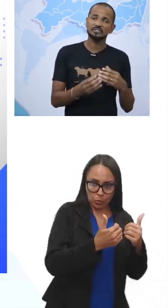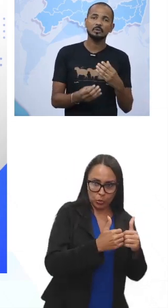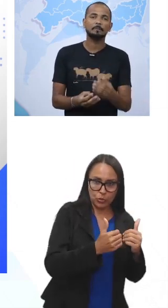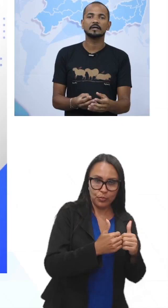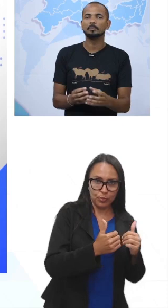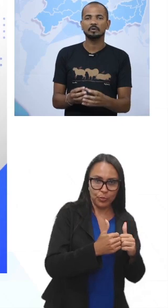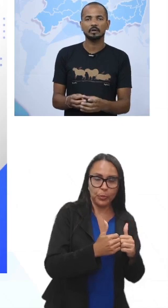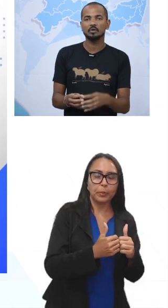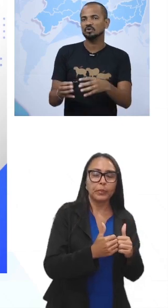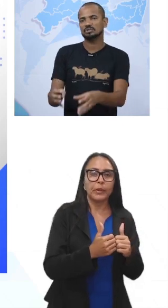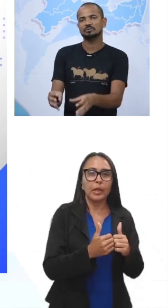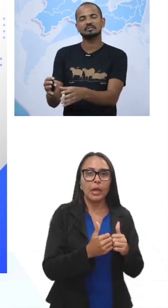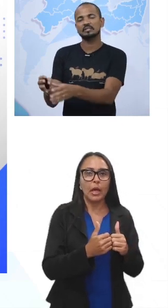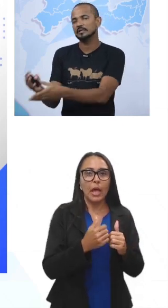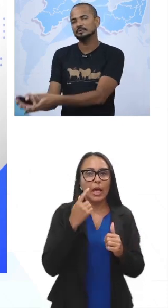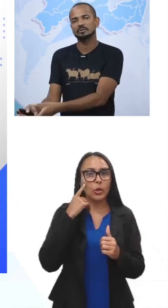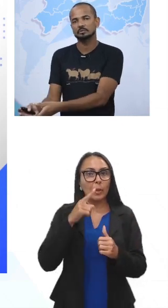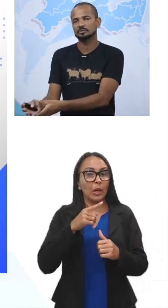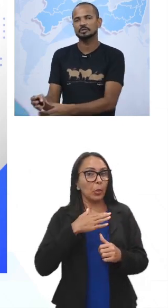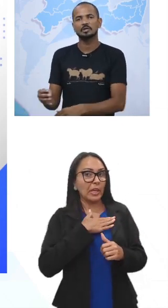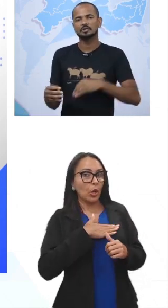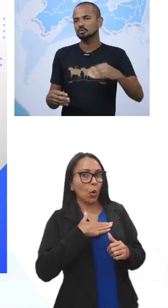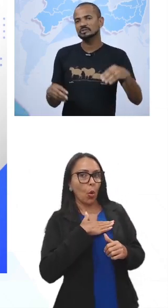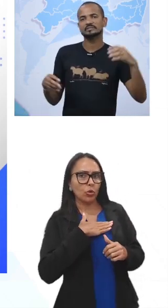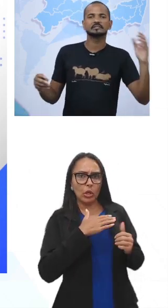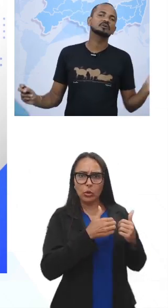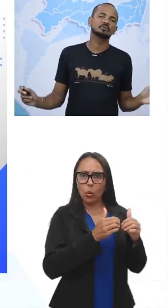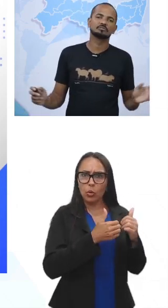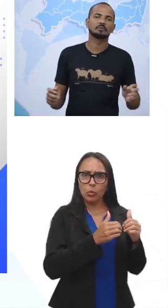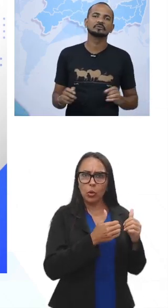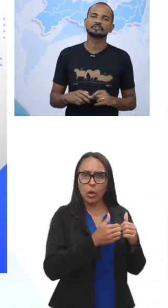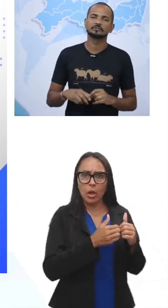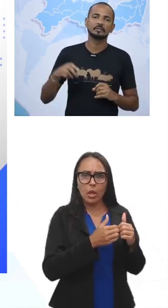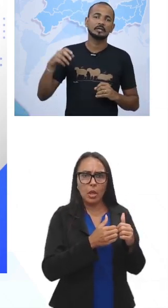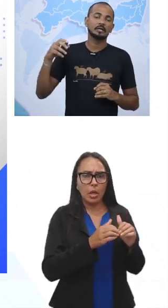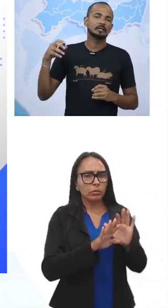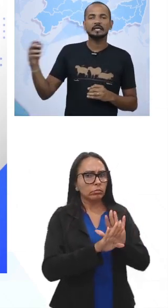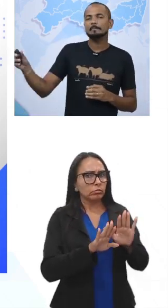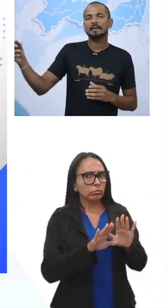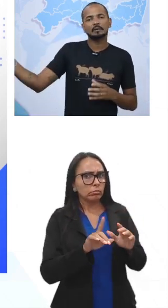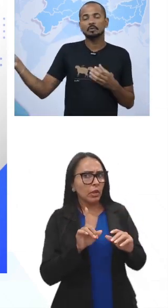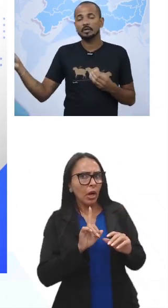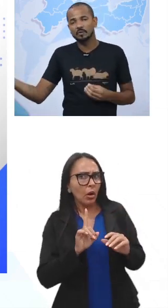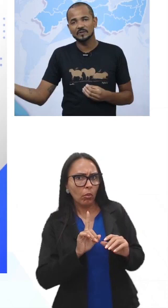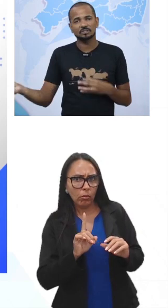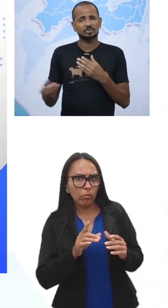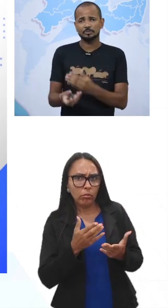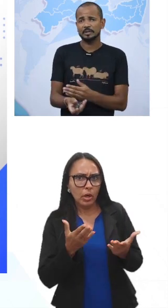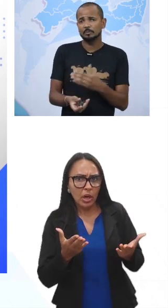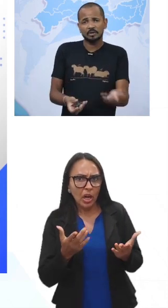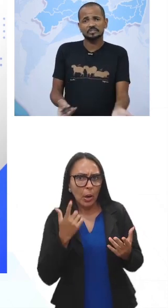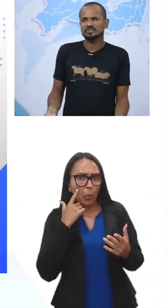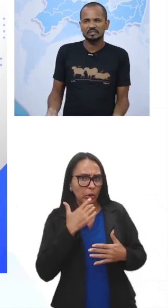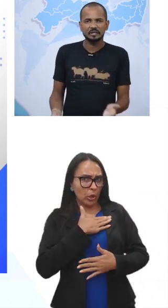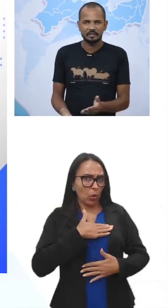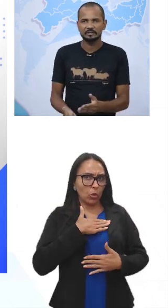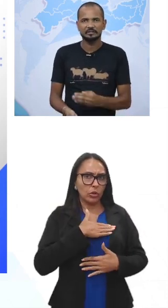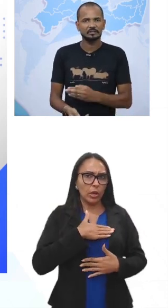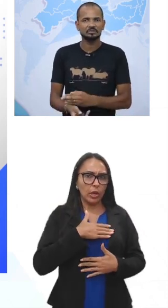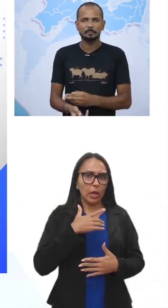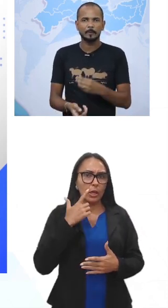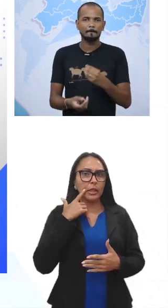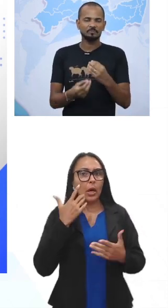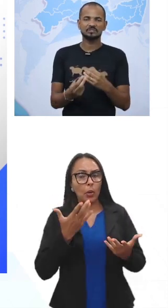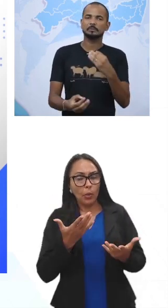eles não pegam, porque gostam, determinado ônibus, e o doce CDU, famosinho, ninguém pega, porque gosta, as pessoas pegam, porque só tem ele,